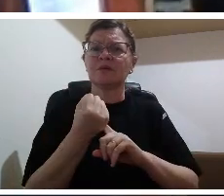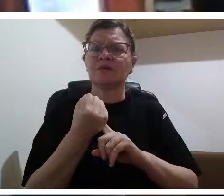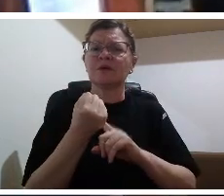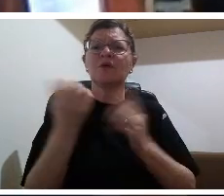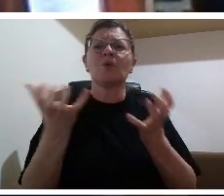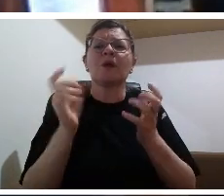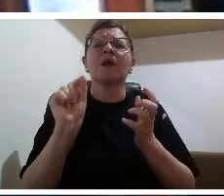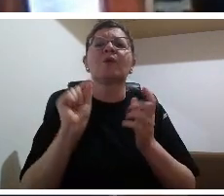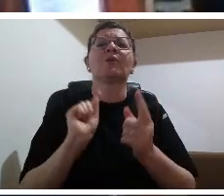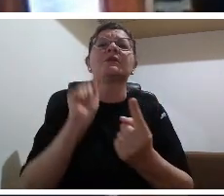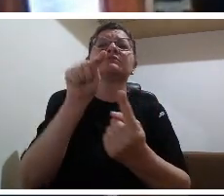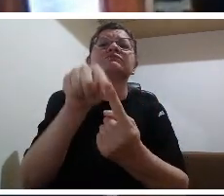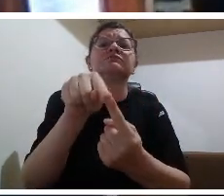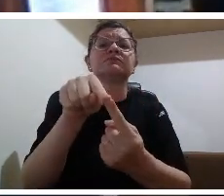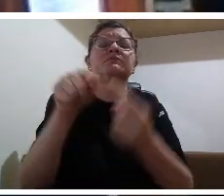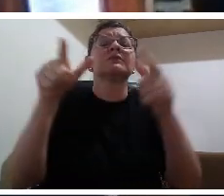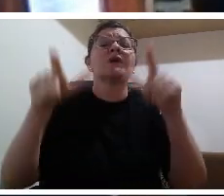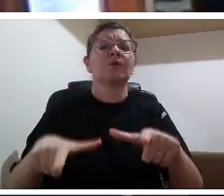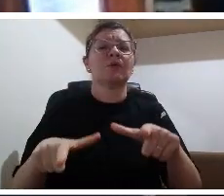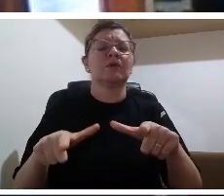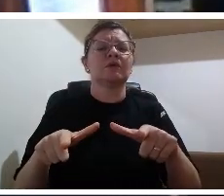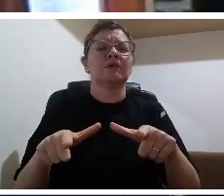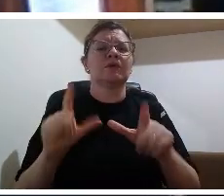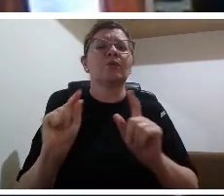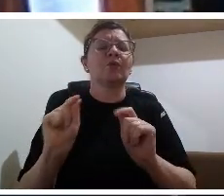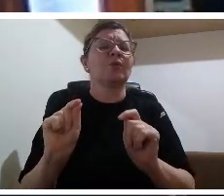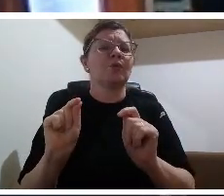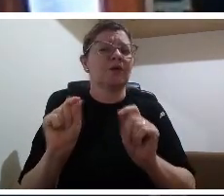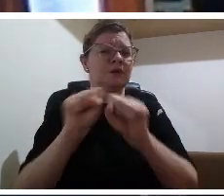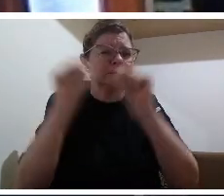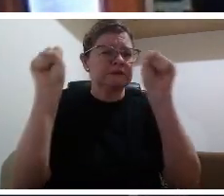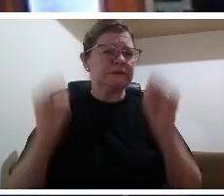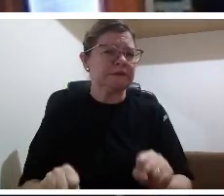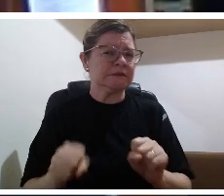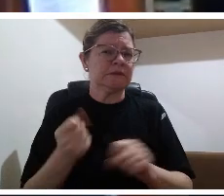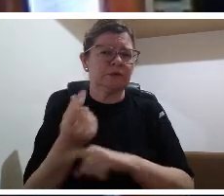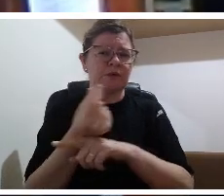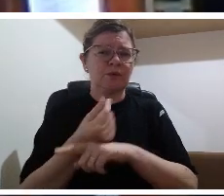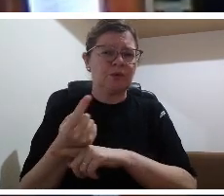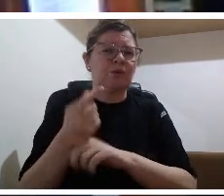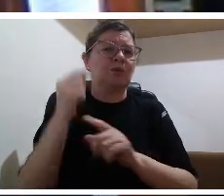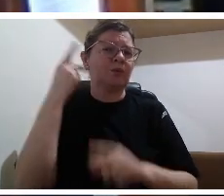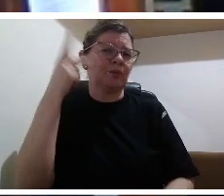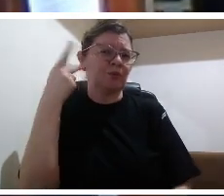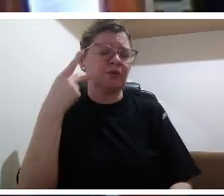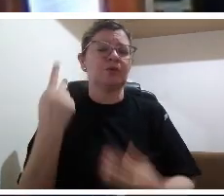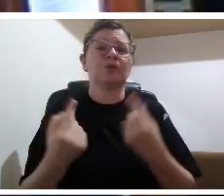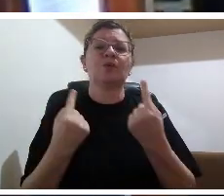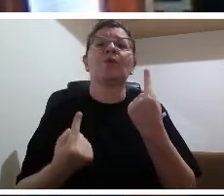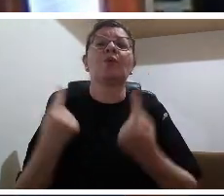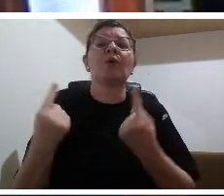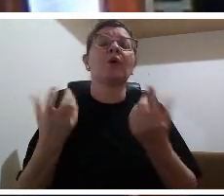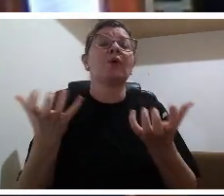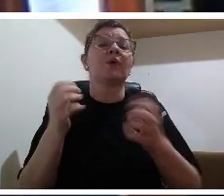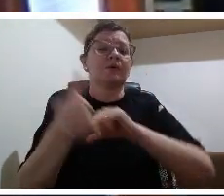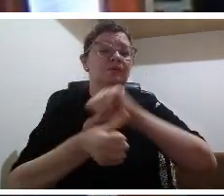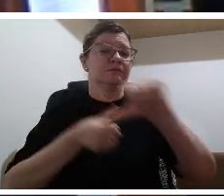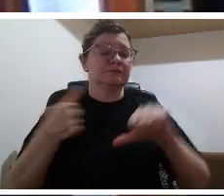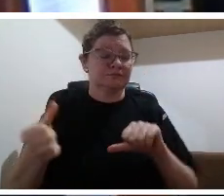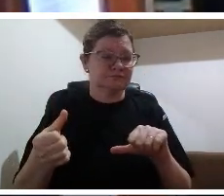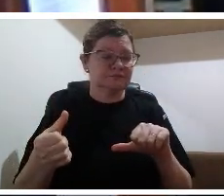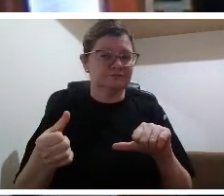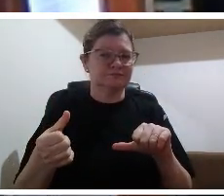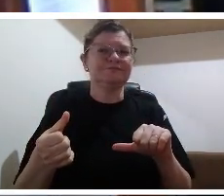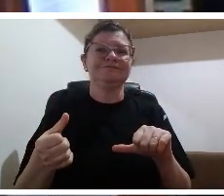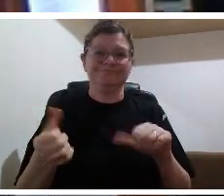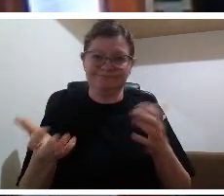a mudança se faz necessária mas a teoria deve me dar indicações de onde eu posso chegar